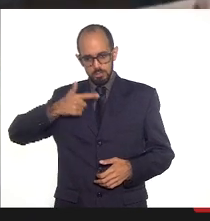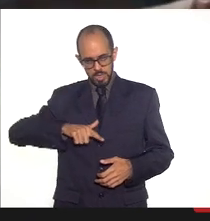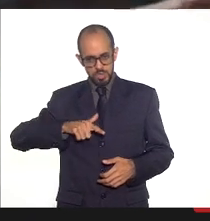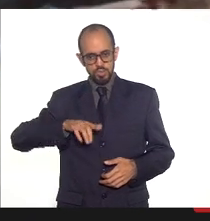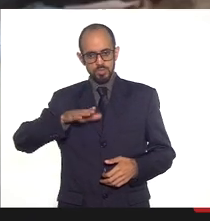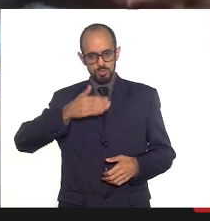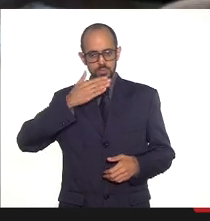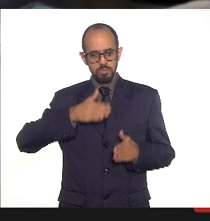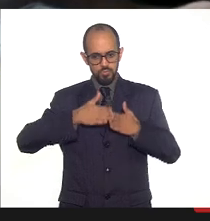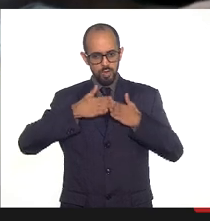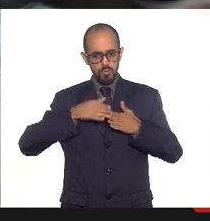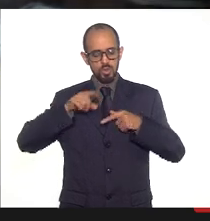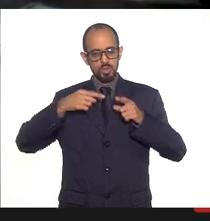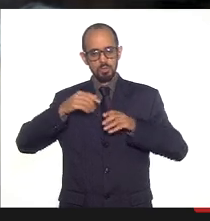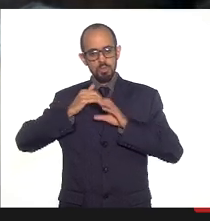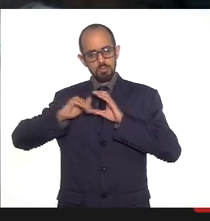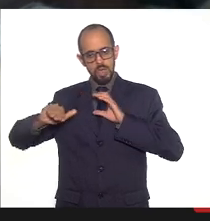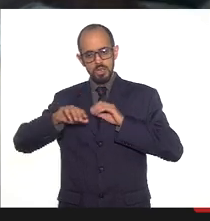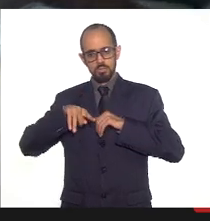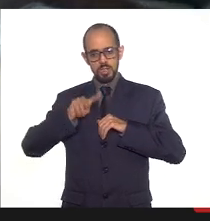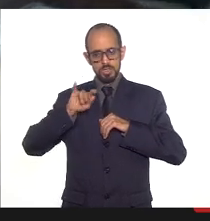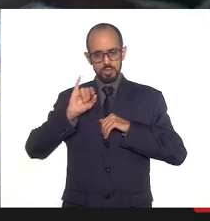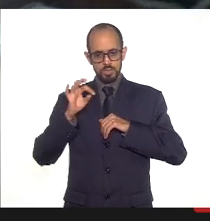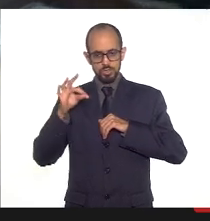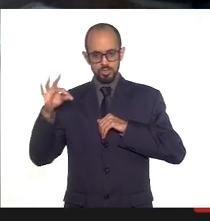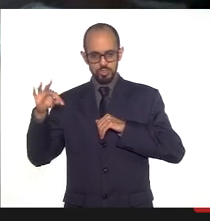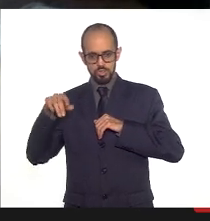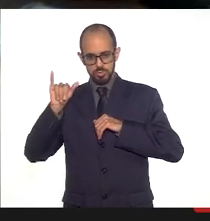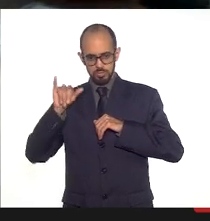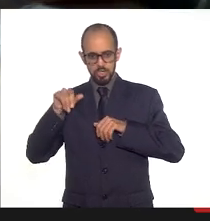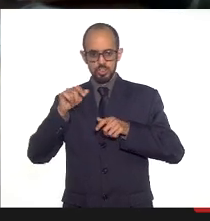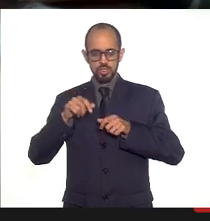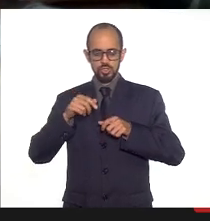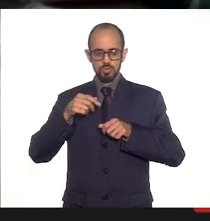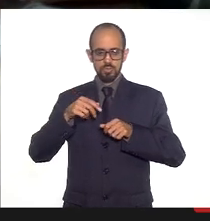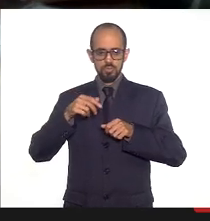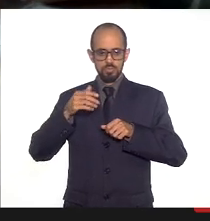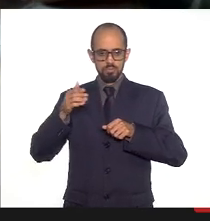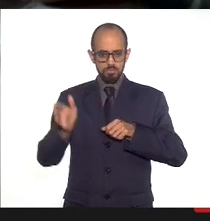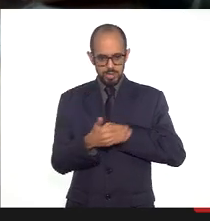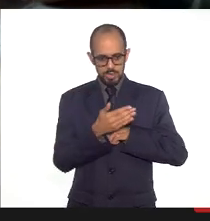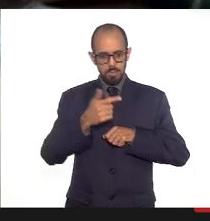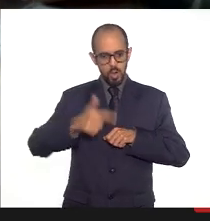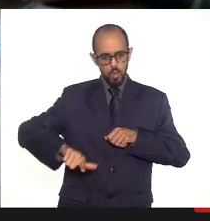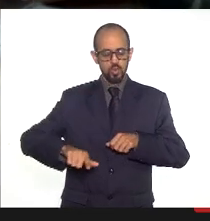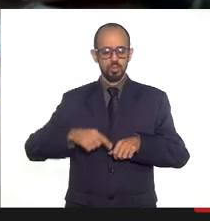eu vou... Pode deixar que eu passo para a Kit, para a gente poder passar para a próxima... Próxima questão.